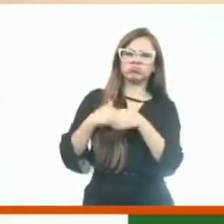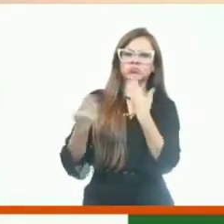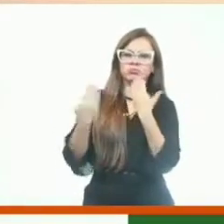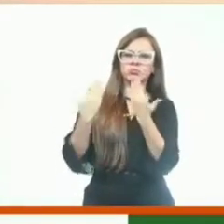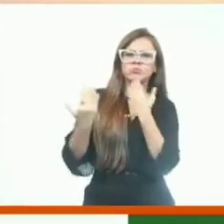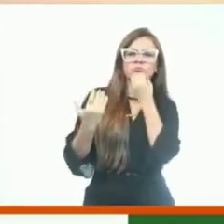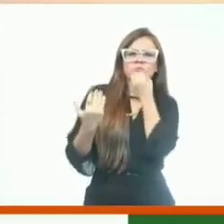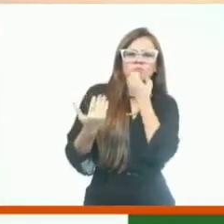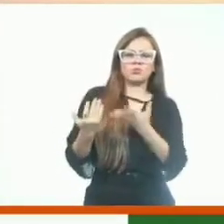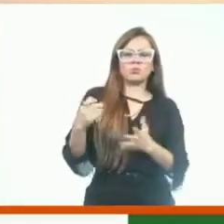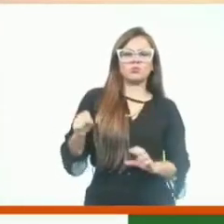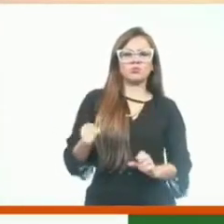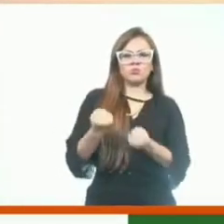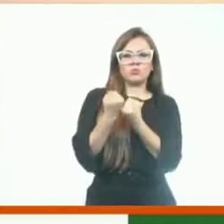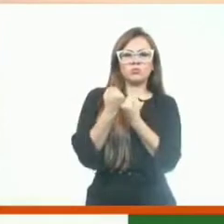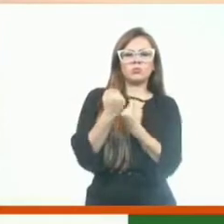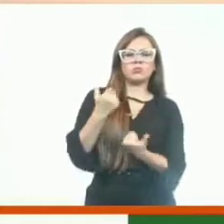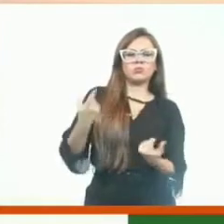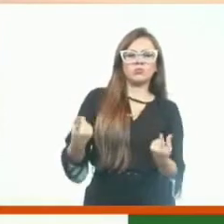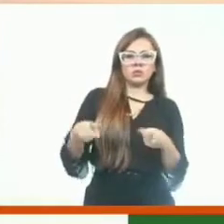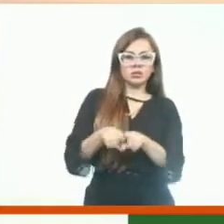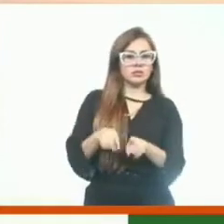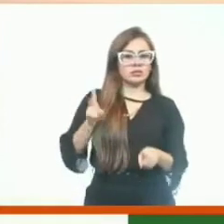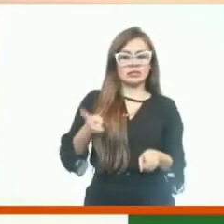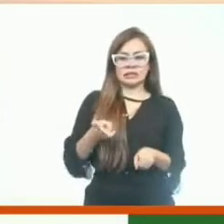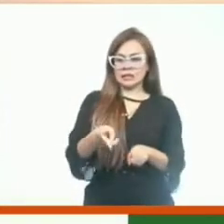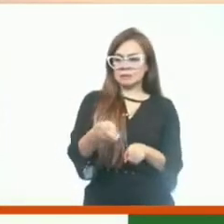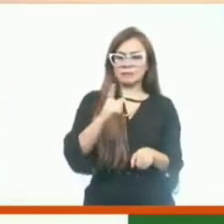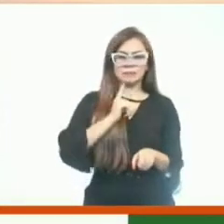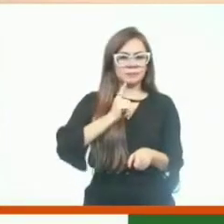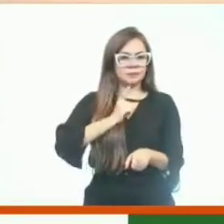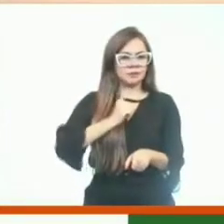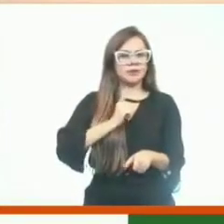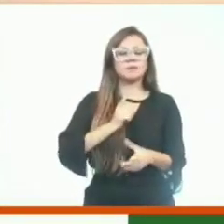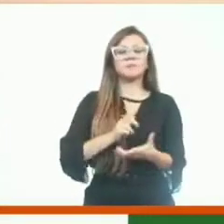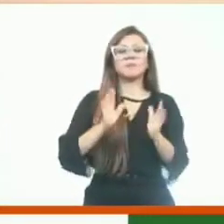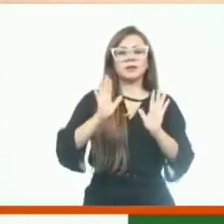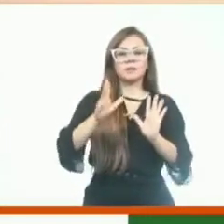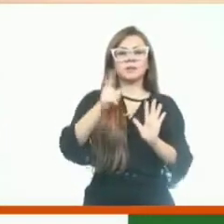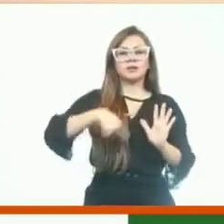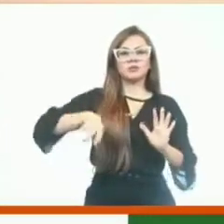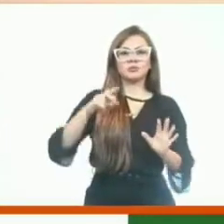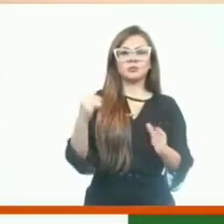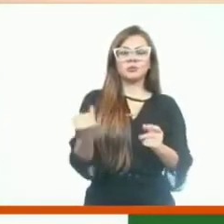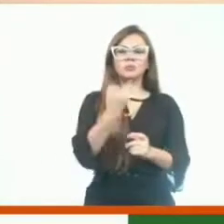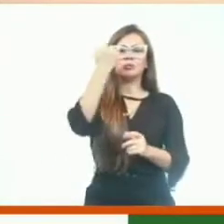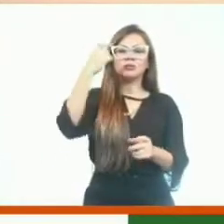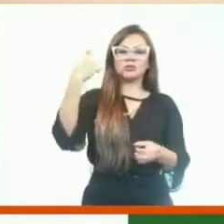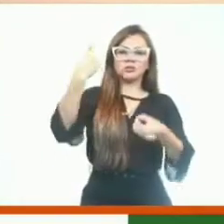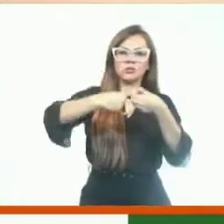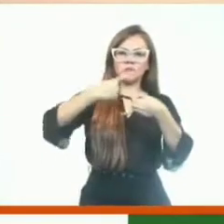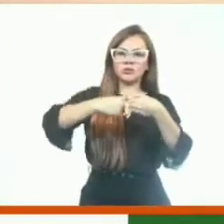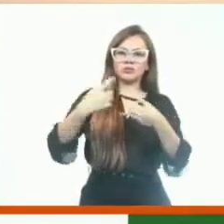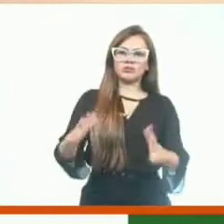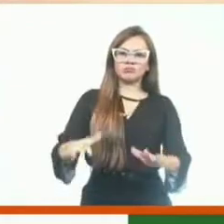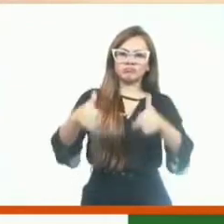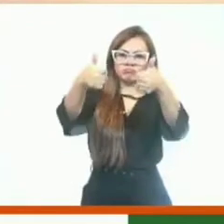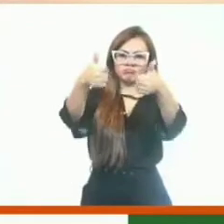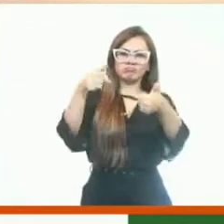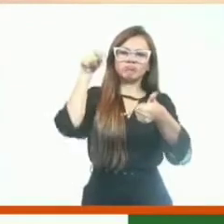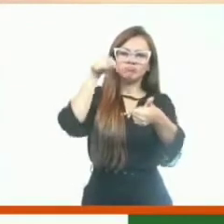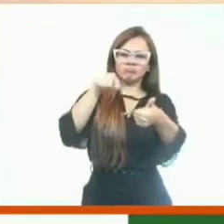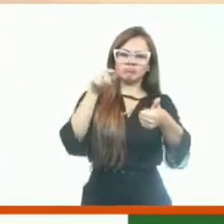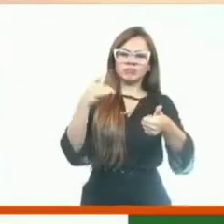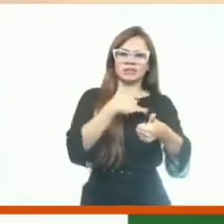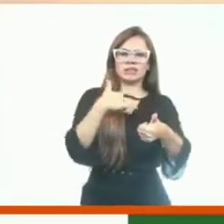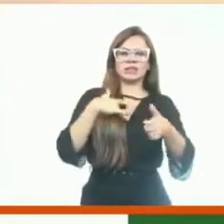parceria. Isso aí fica para sempre. E o importante é o bem do município. Então, tudo que o município vai receber para frente